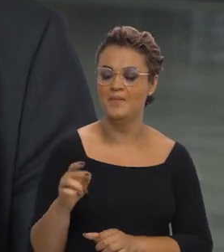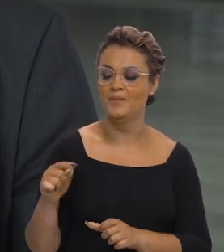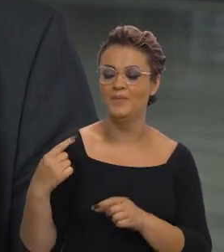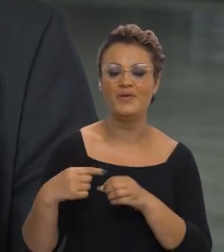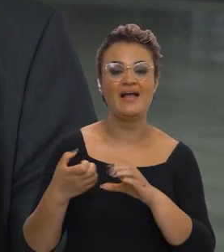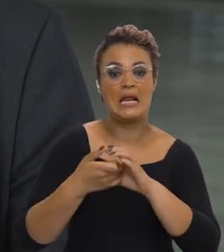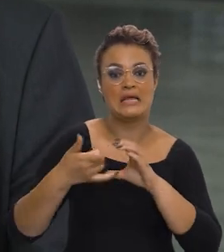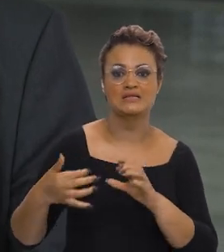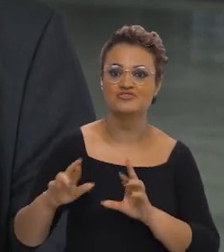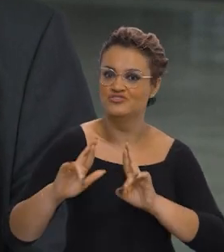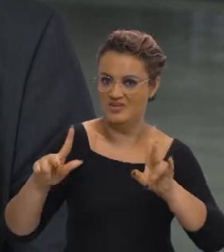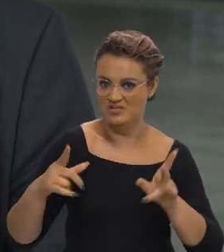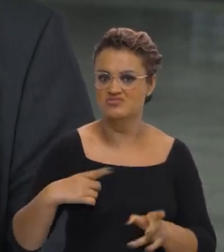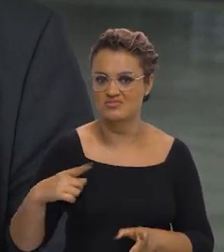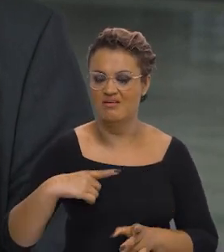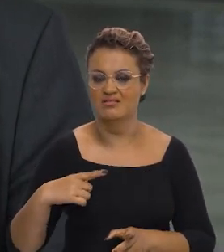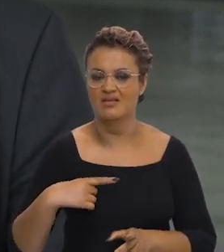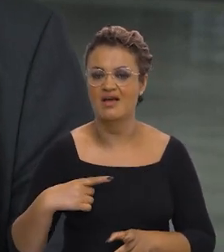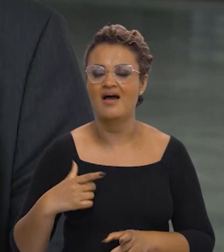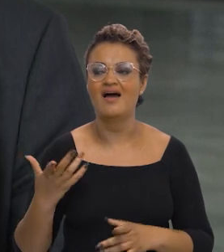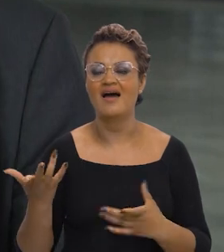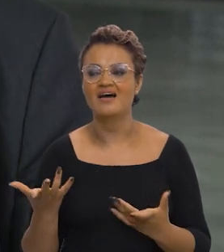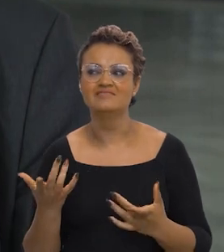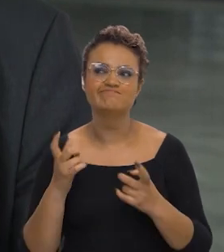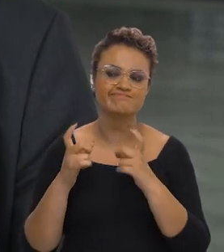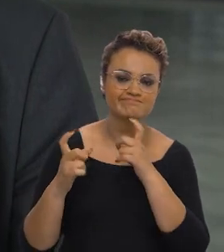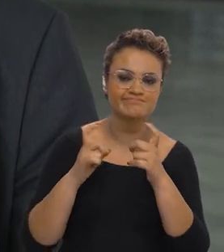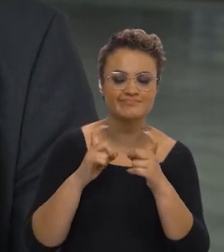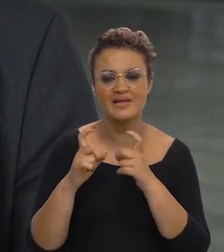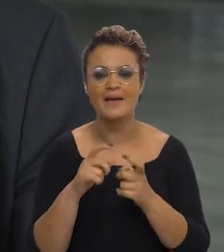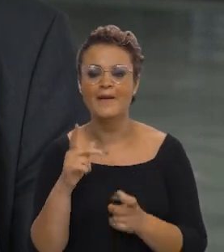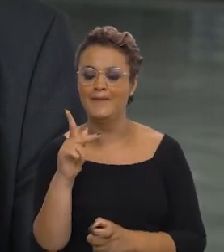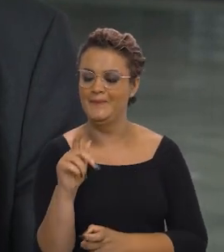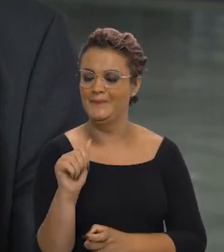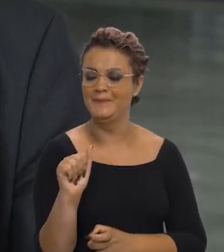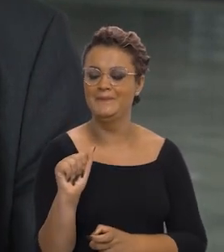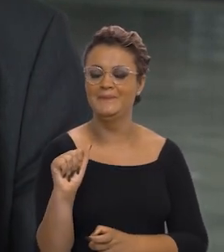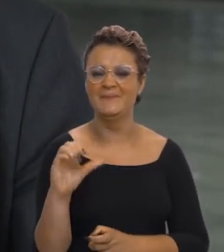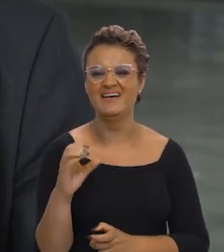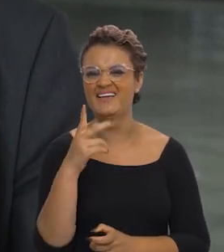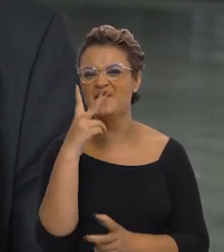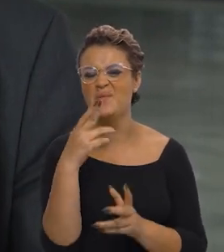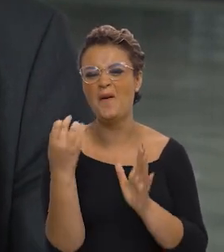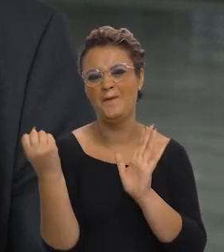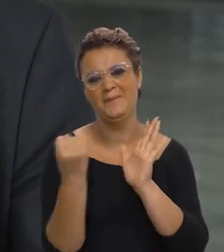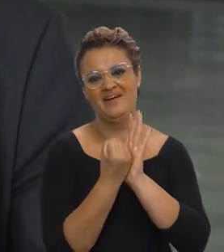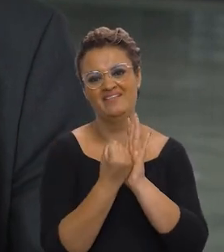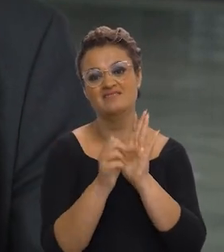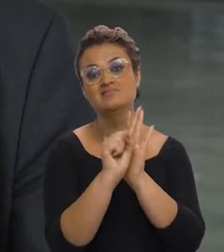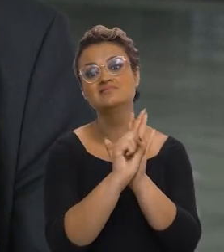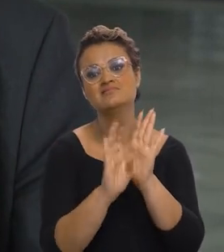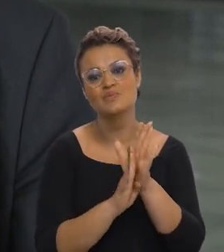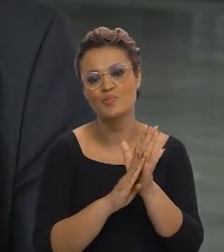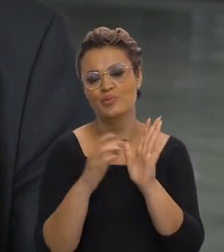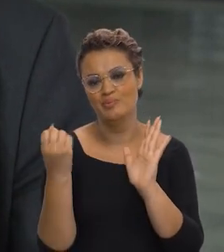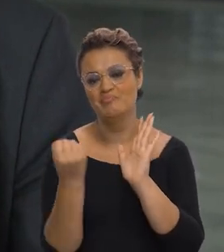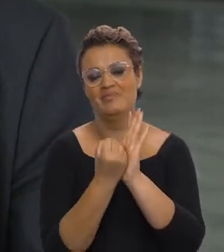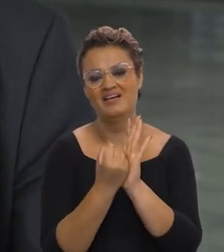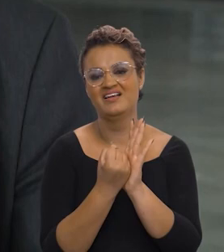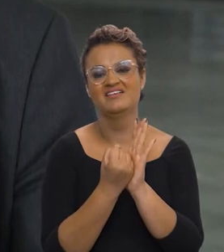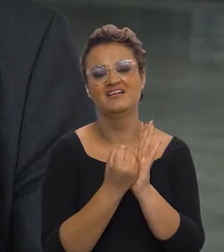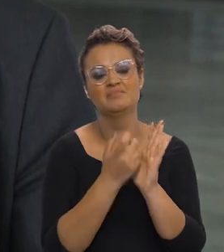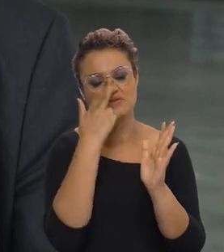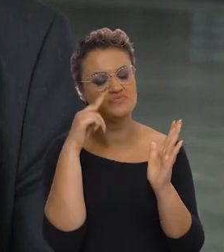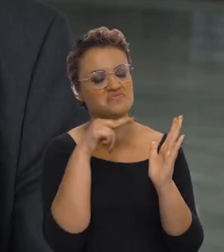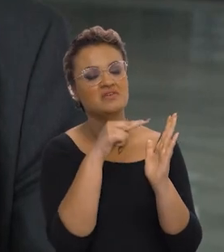porque ele tinha uma característica nova, né? E acabou que, como o PAC é uma marca, é muito conhecido, né? Ele tem